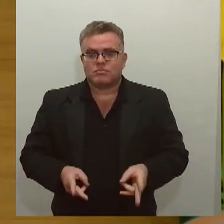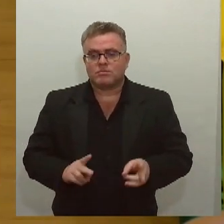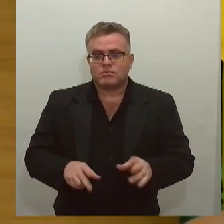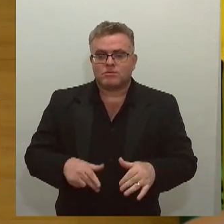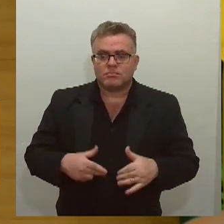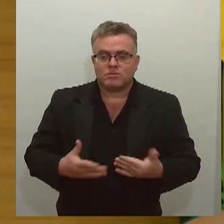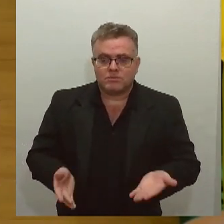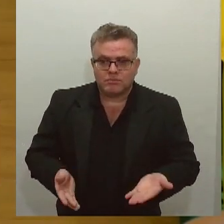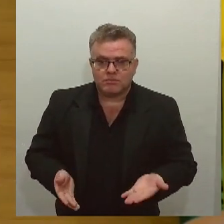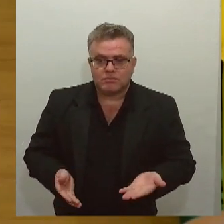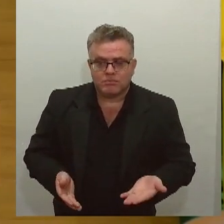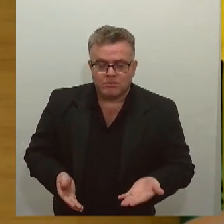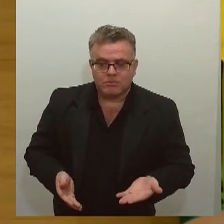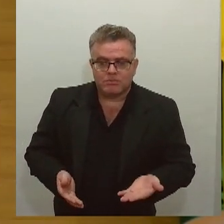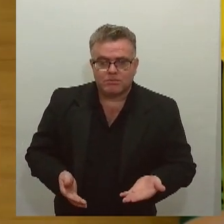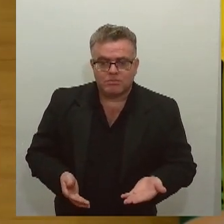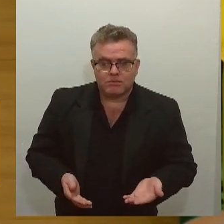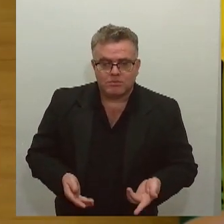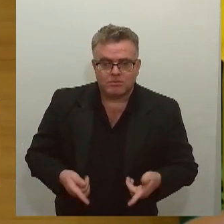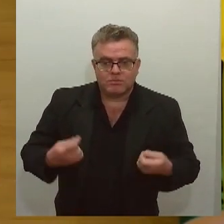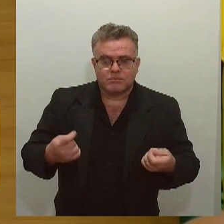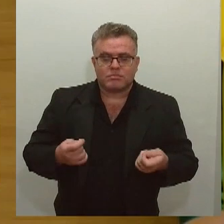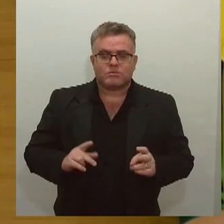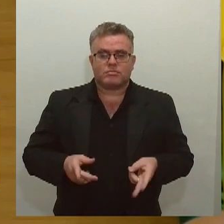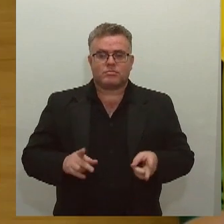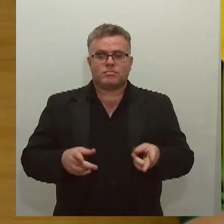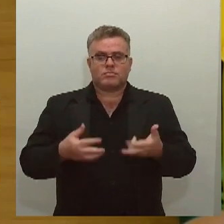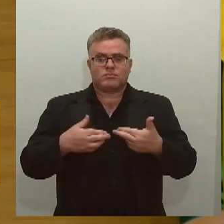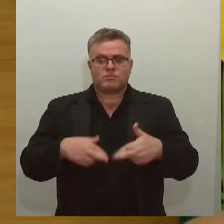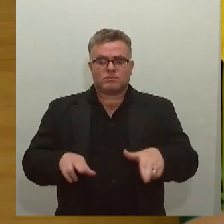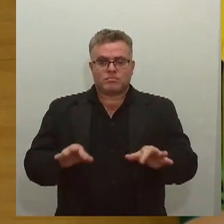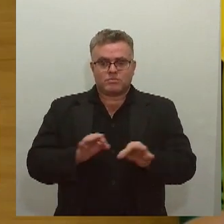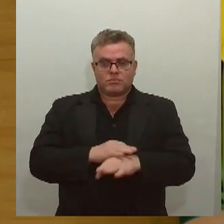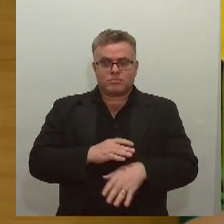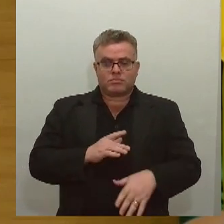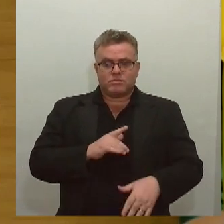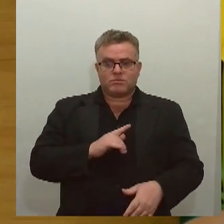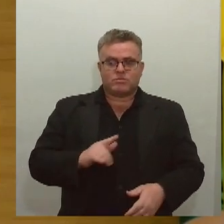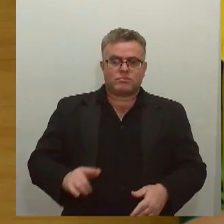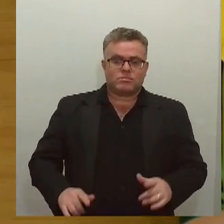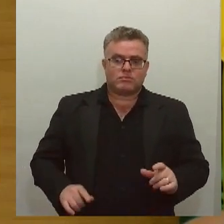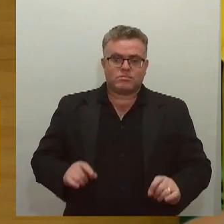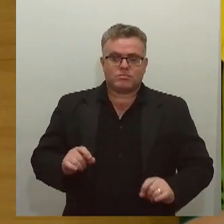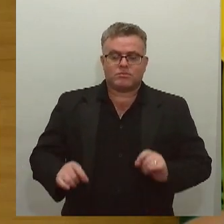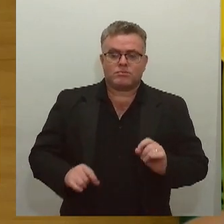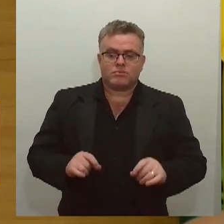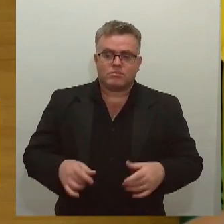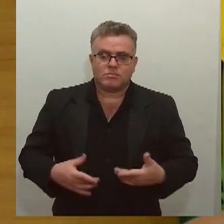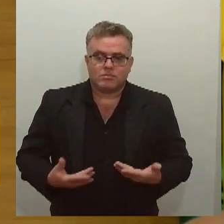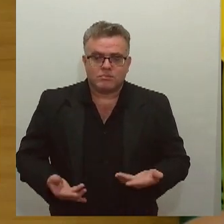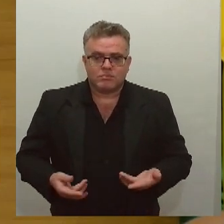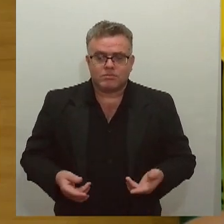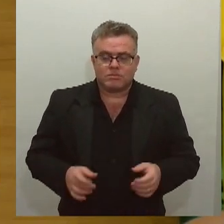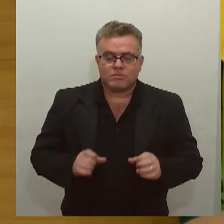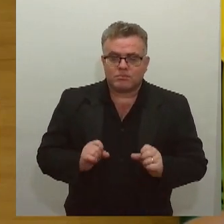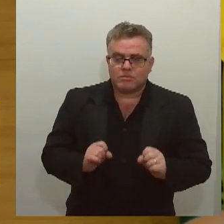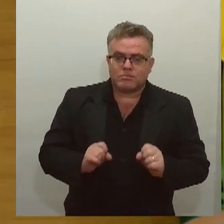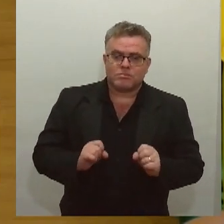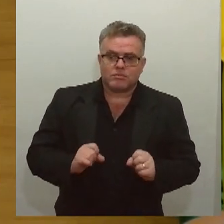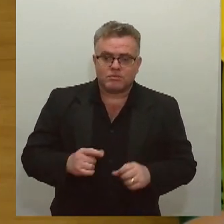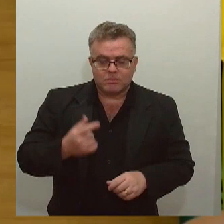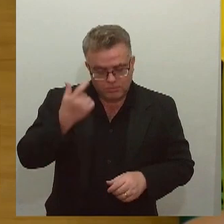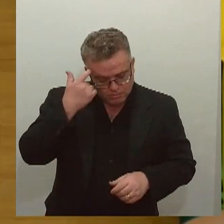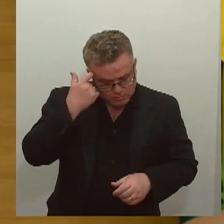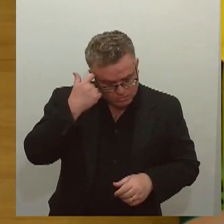interlocução entre o produtor, entre o governo do estado, entre o poder legislativo, para que a gente possa criar incentivos, criar